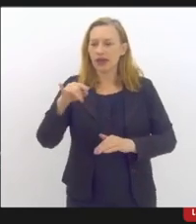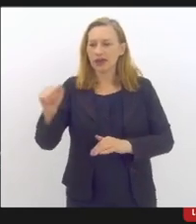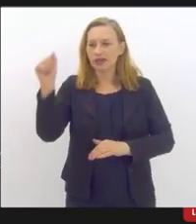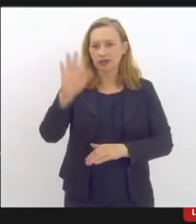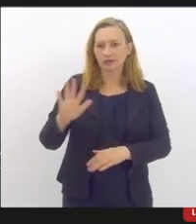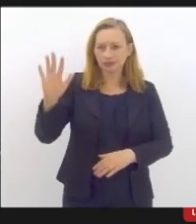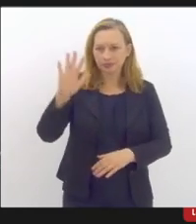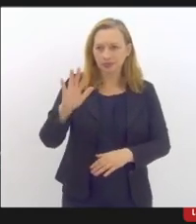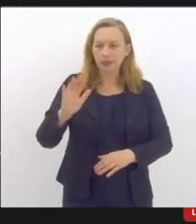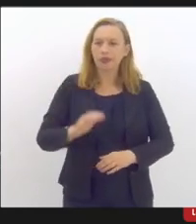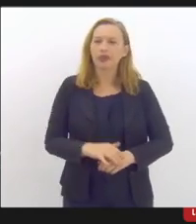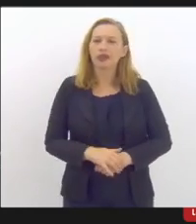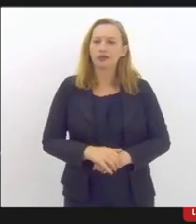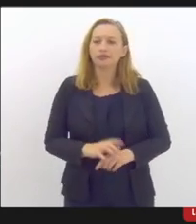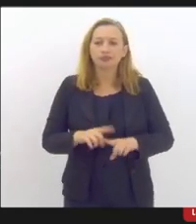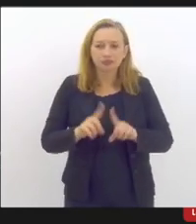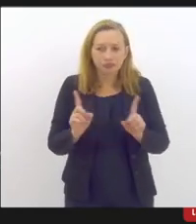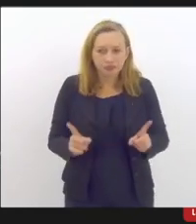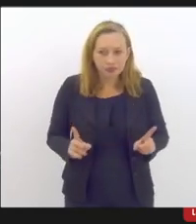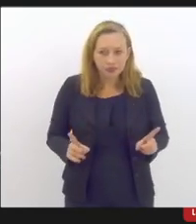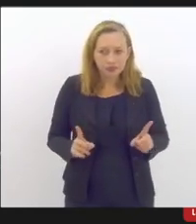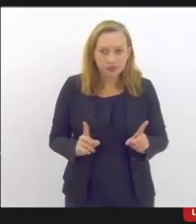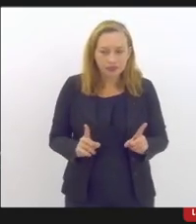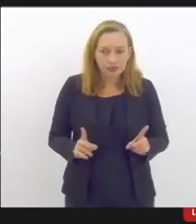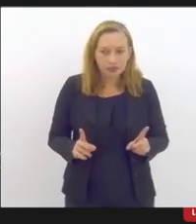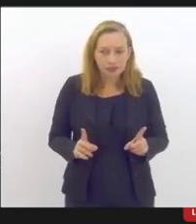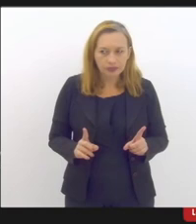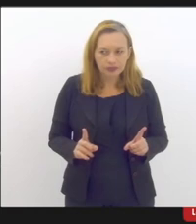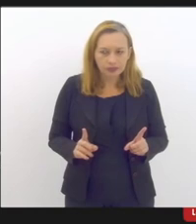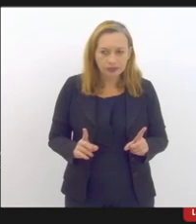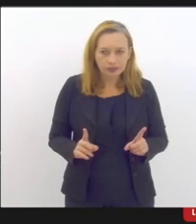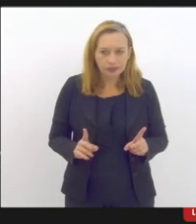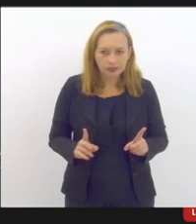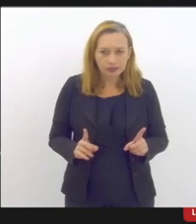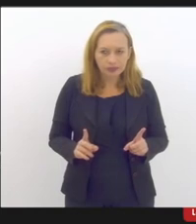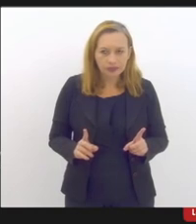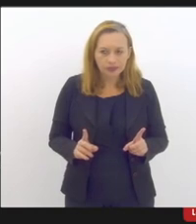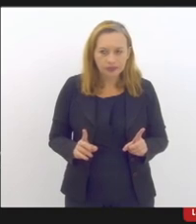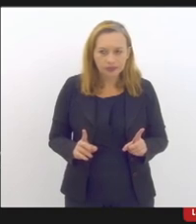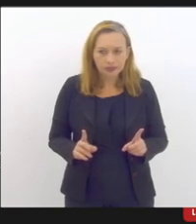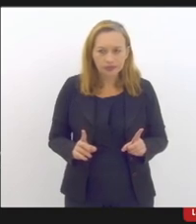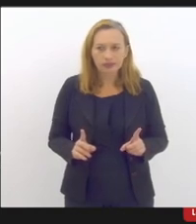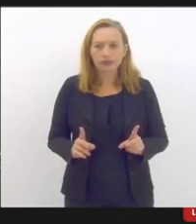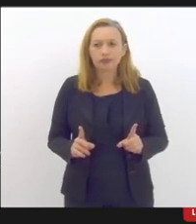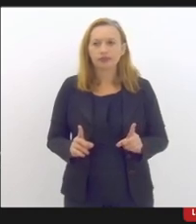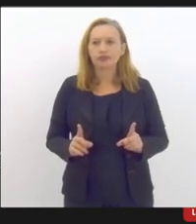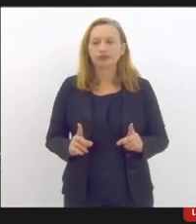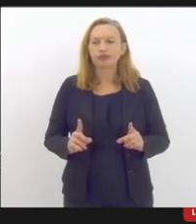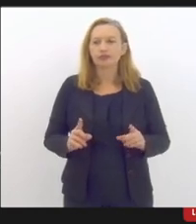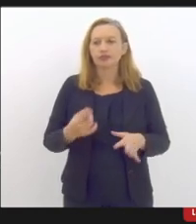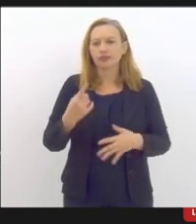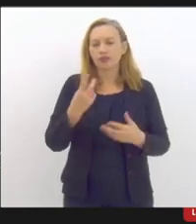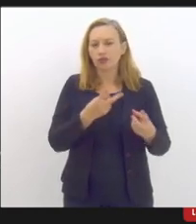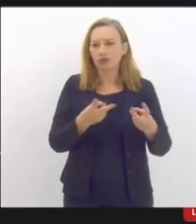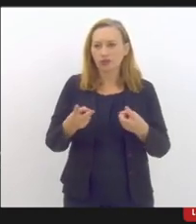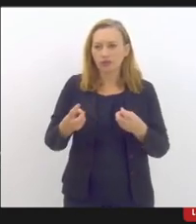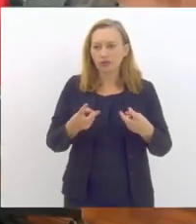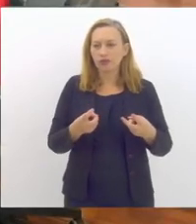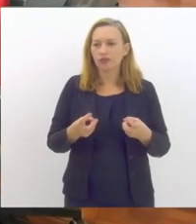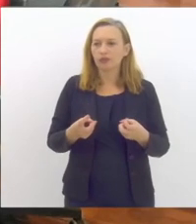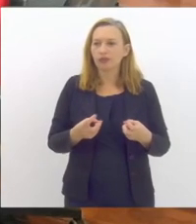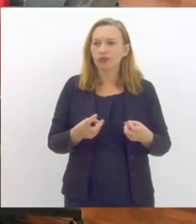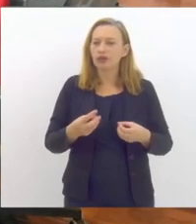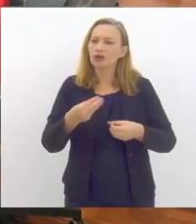de ações mas a gente ainda tem a necessidade de debruçar-se na temática e incitar nossos